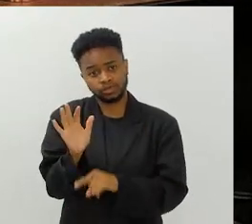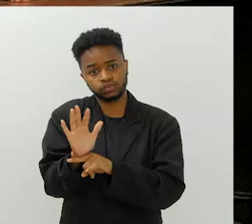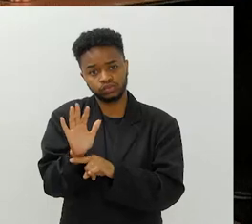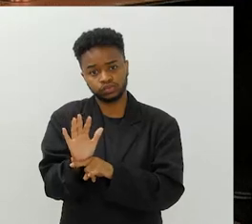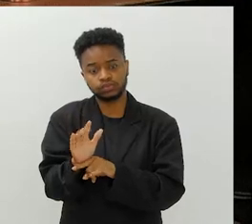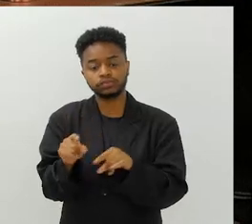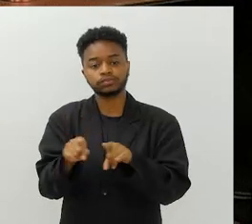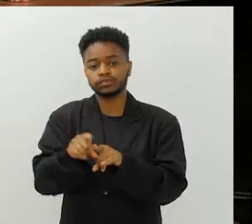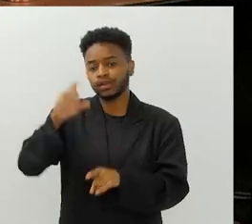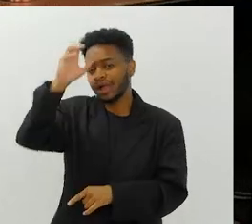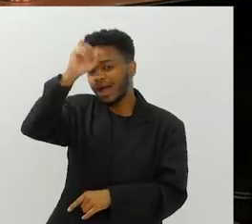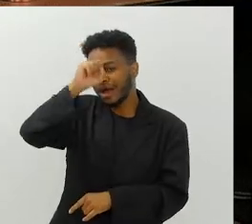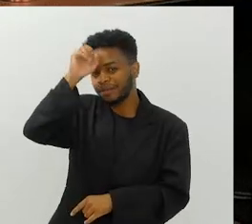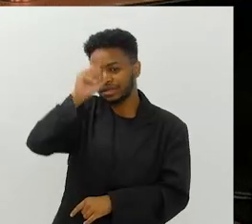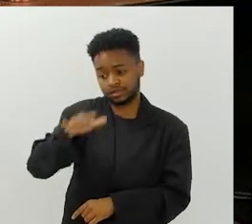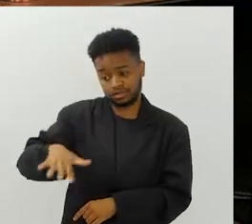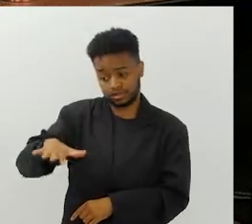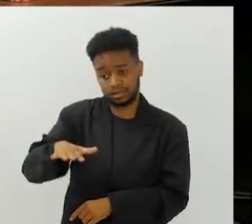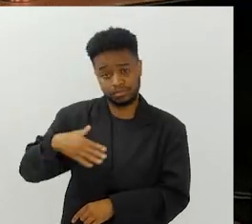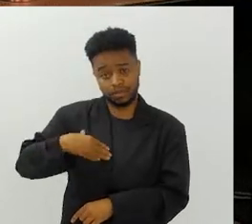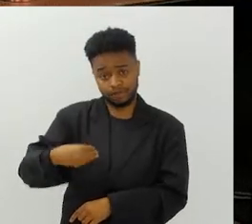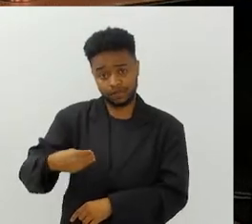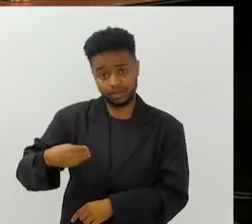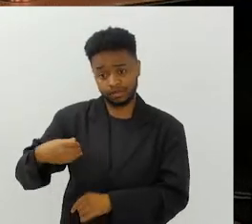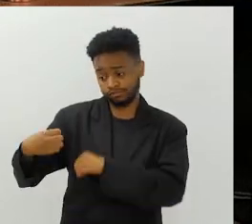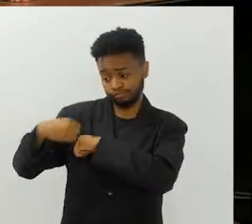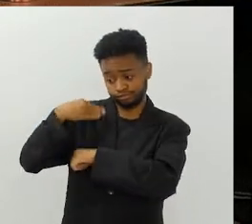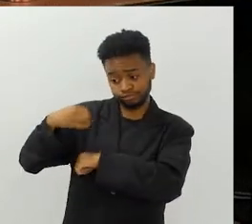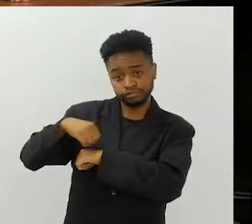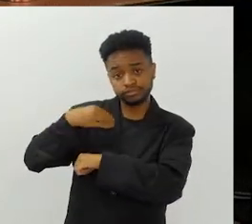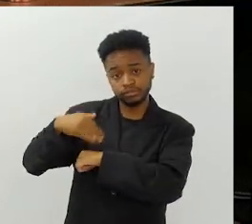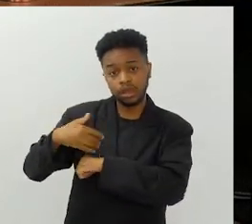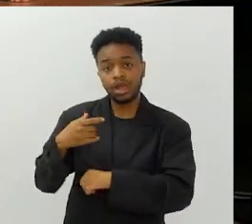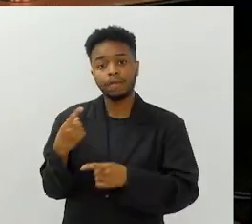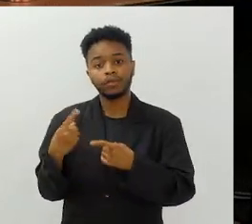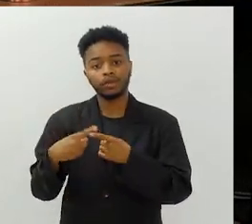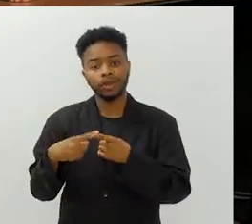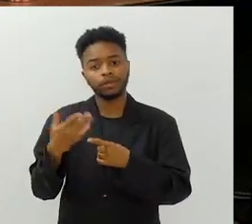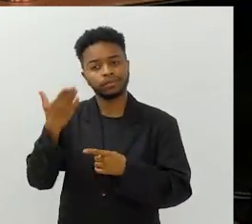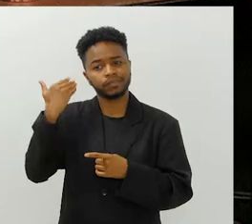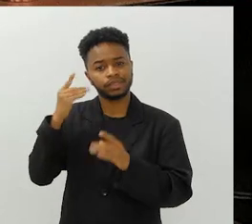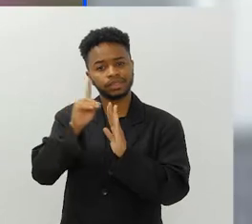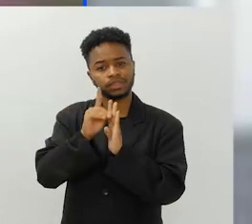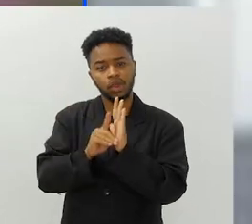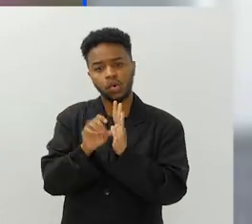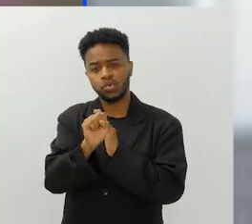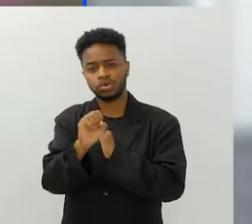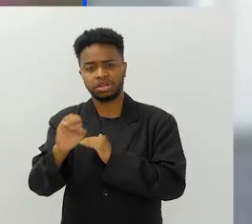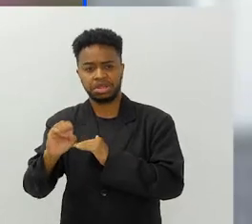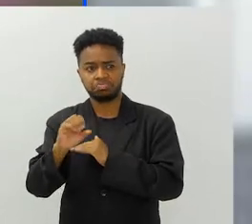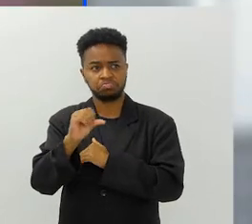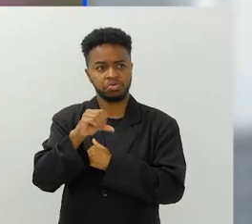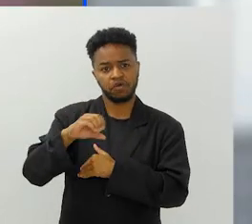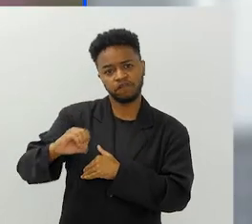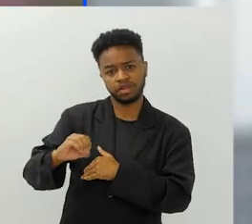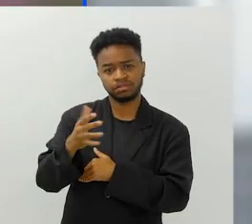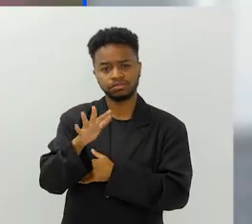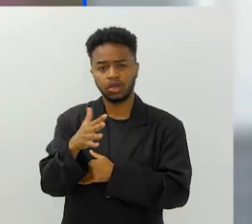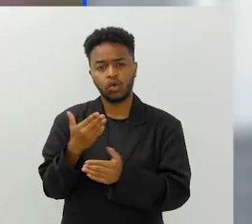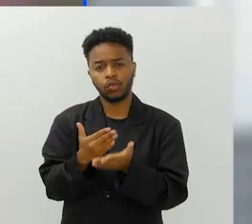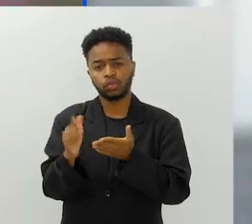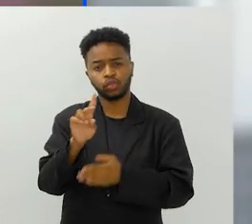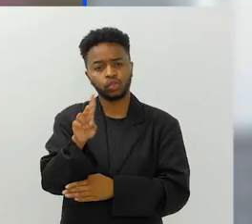E esse aprendizado delas foram passando para a gente, né? porque na década de 80, 90, sei lá,